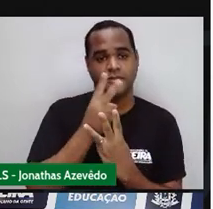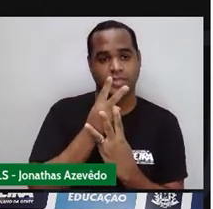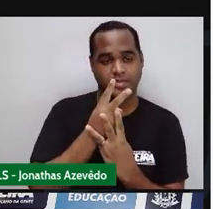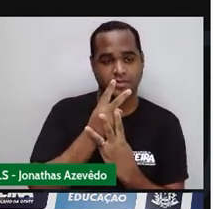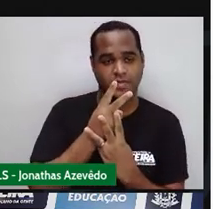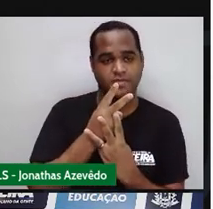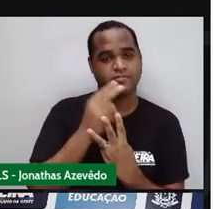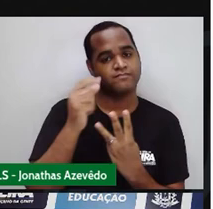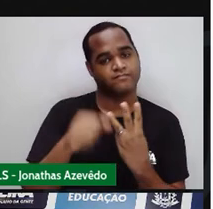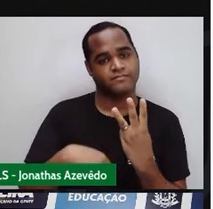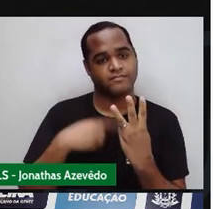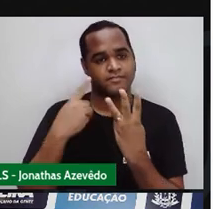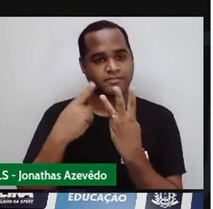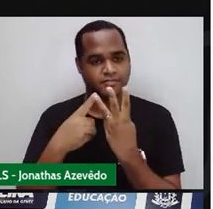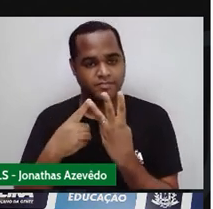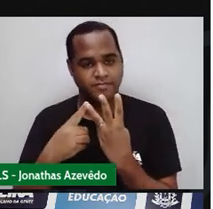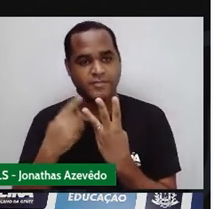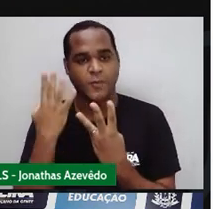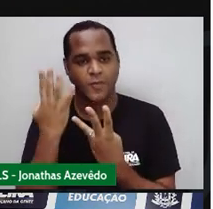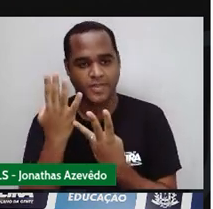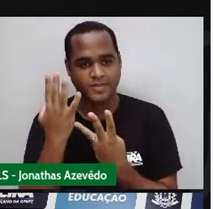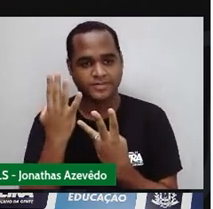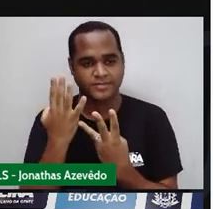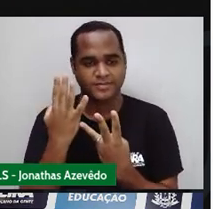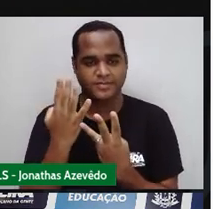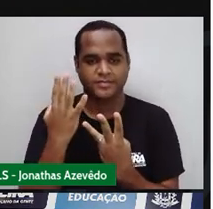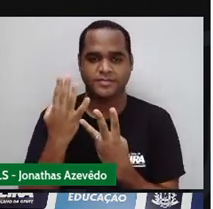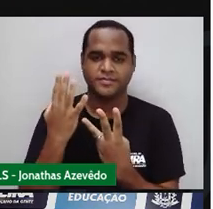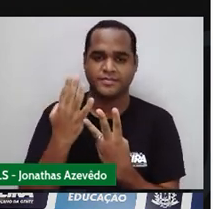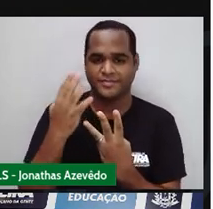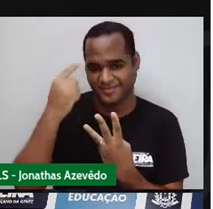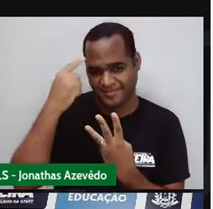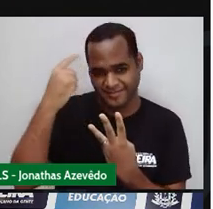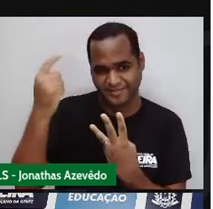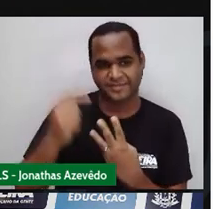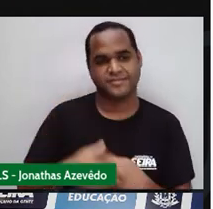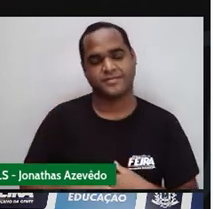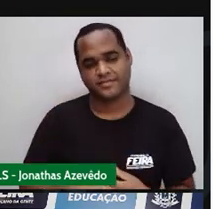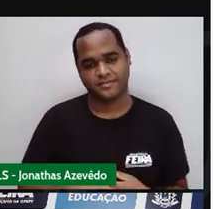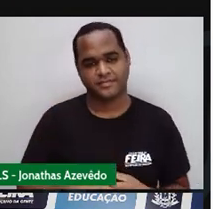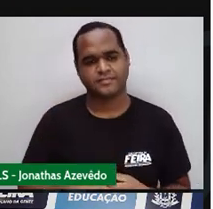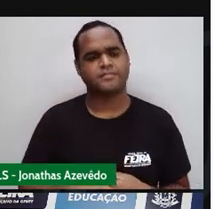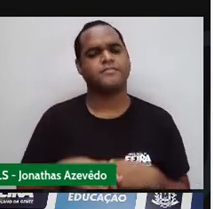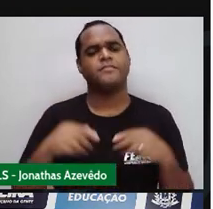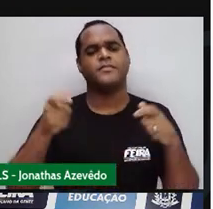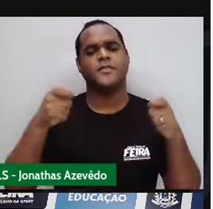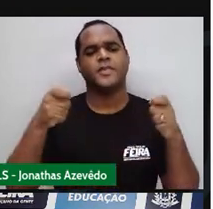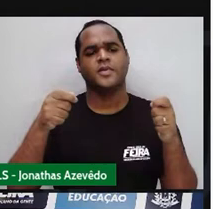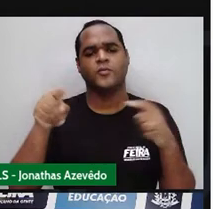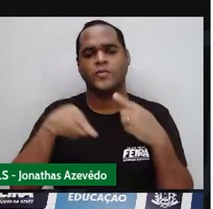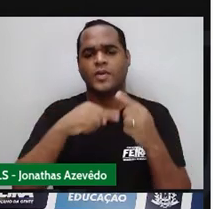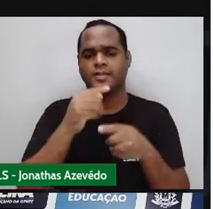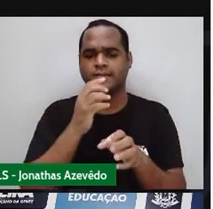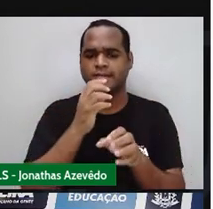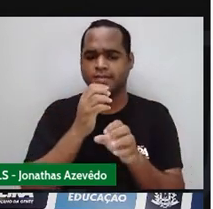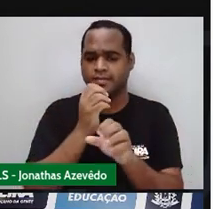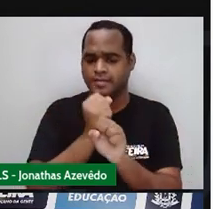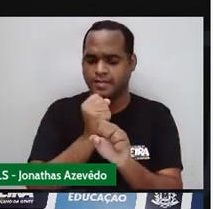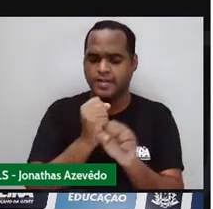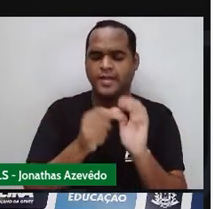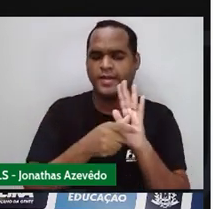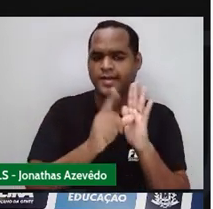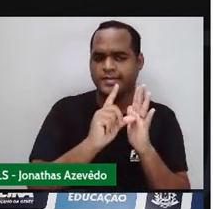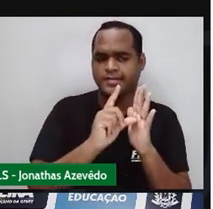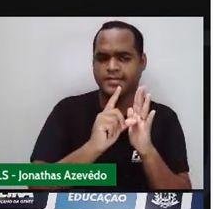dele O antecessor É dois O sucessor é quatro E como é que a gente faz Pra encontrar o antecessor